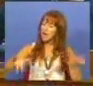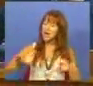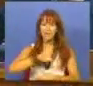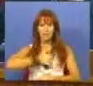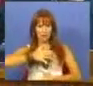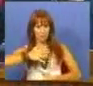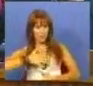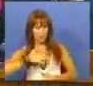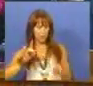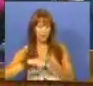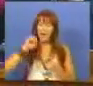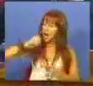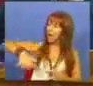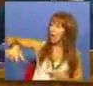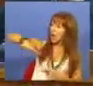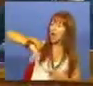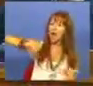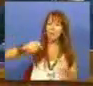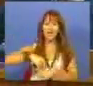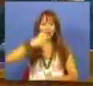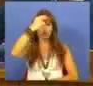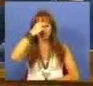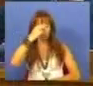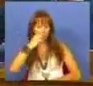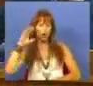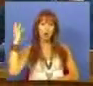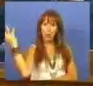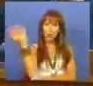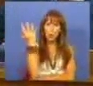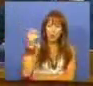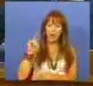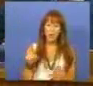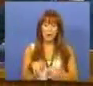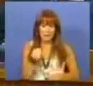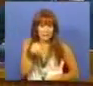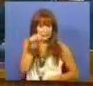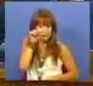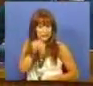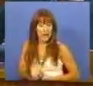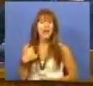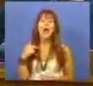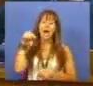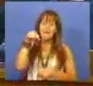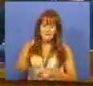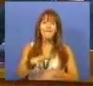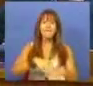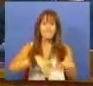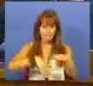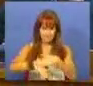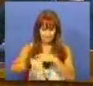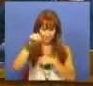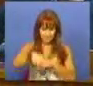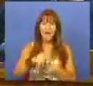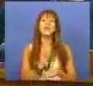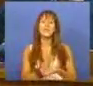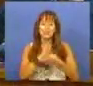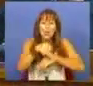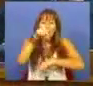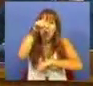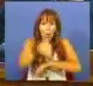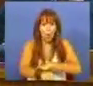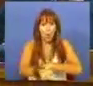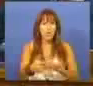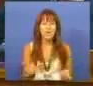patrimonial, ambiental, histórica, cultural, do território onde vai ser realizada a intervenção,